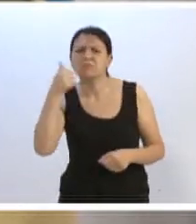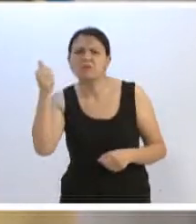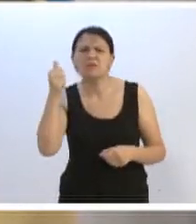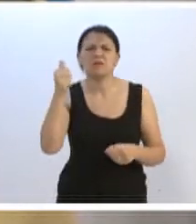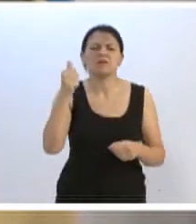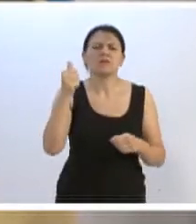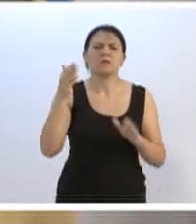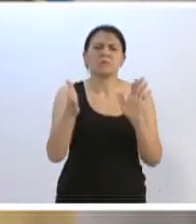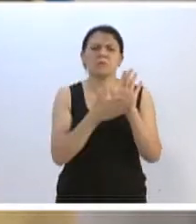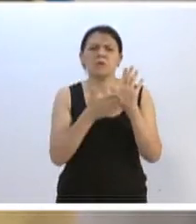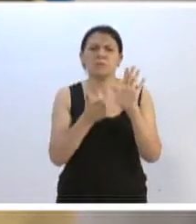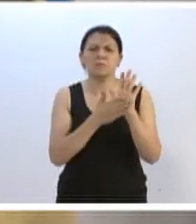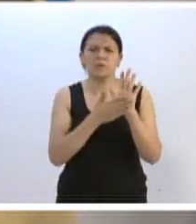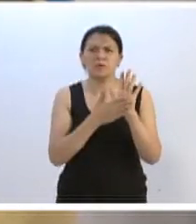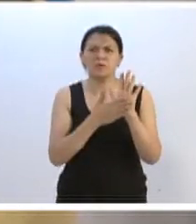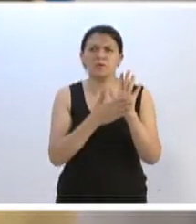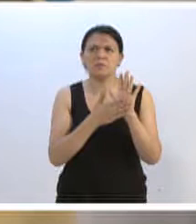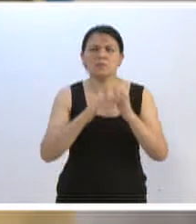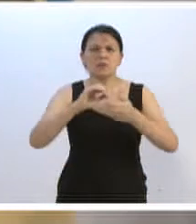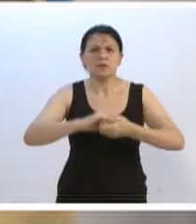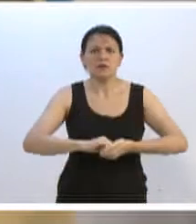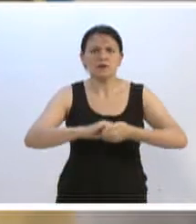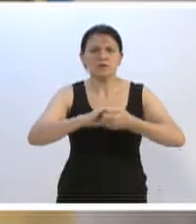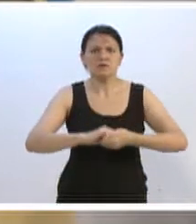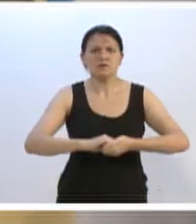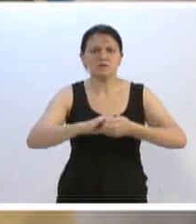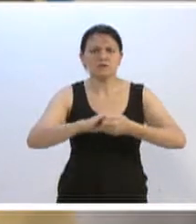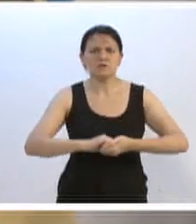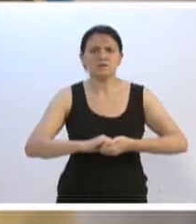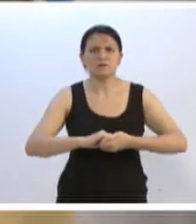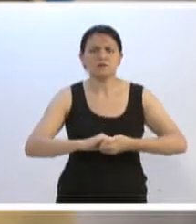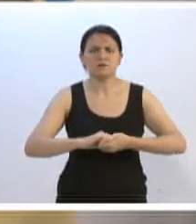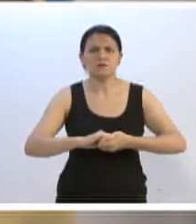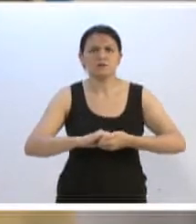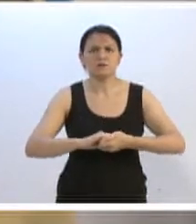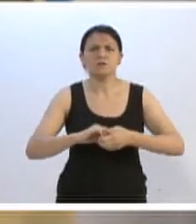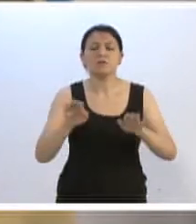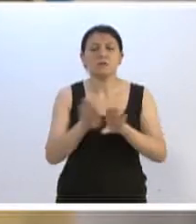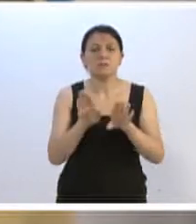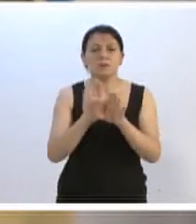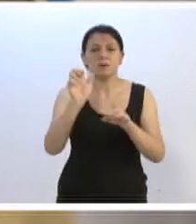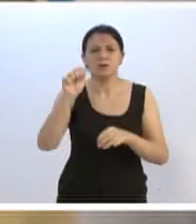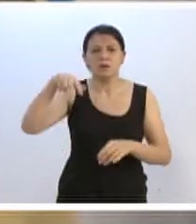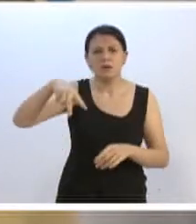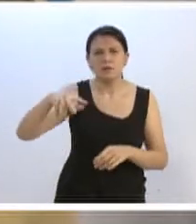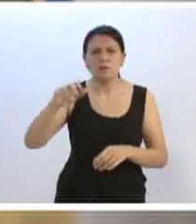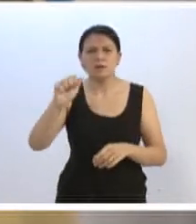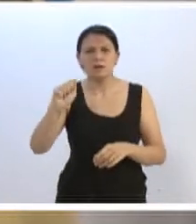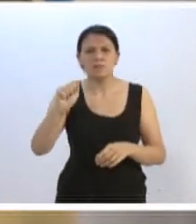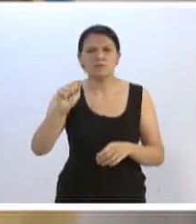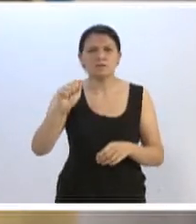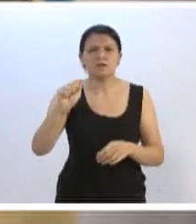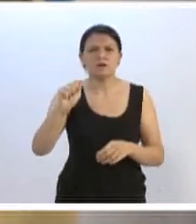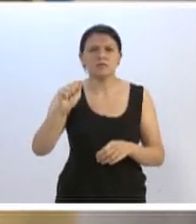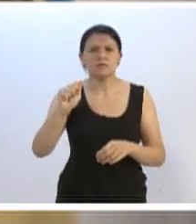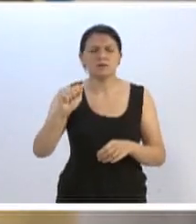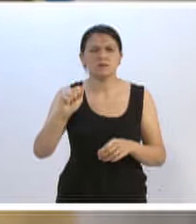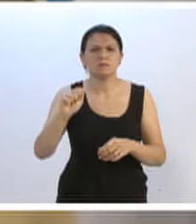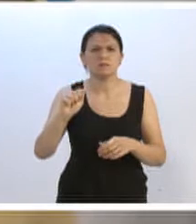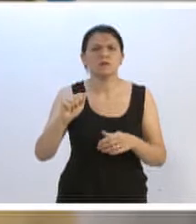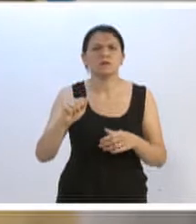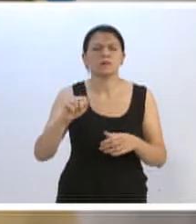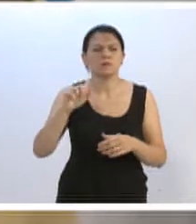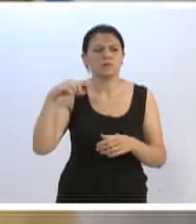propostas, enfim. Parabenizar a deputada Ana Paula, que também encarou uma eleição para federal, é a nossa primeira suplente. E lamentamos que por